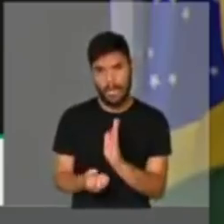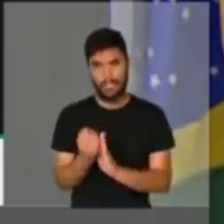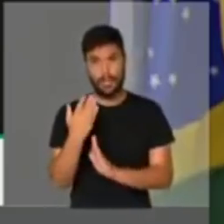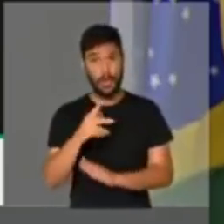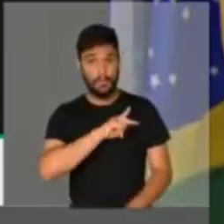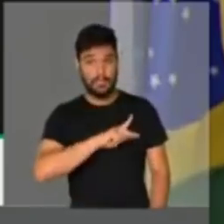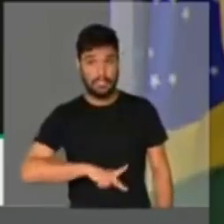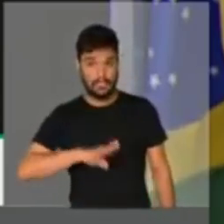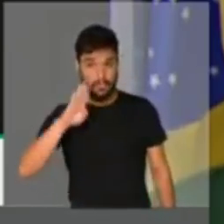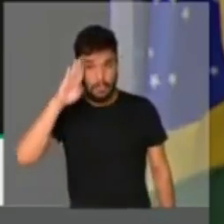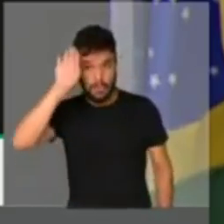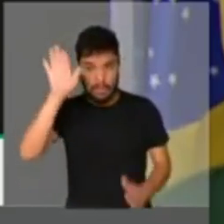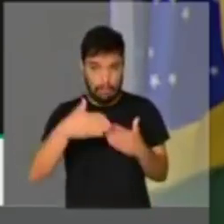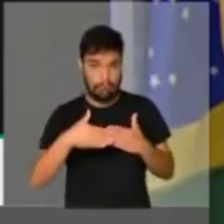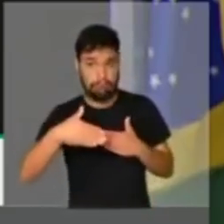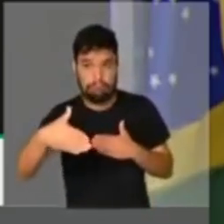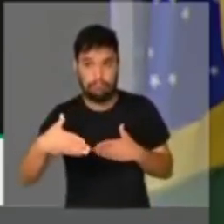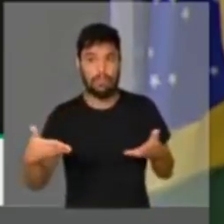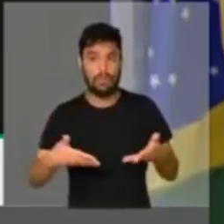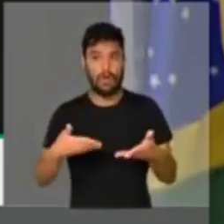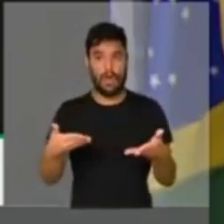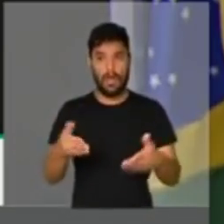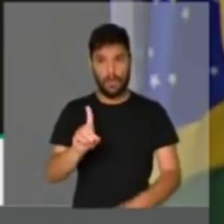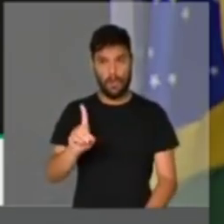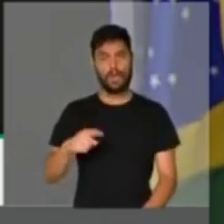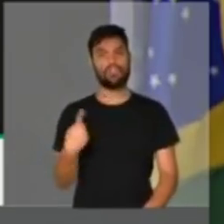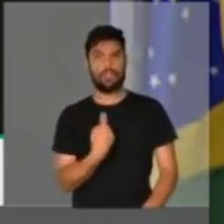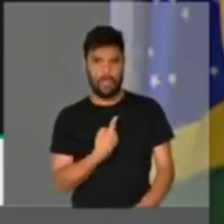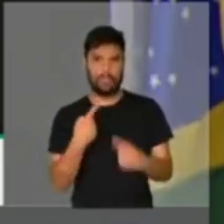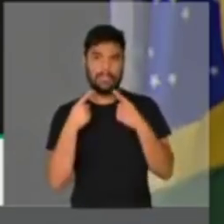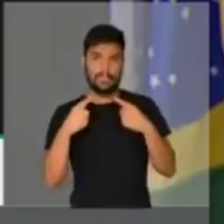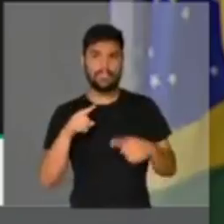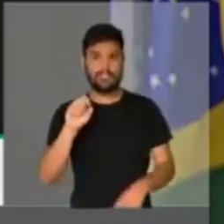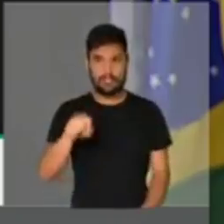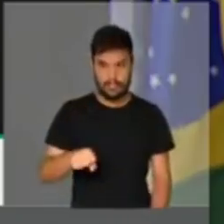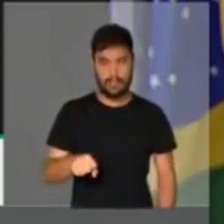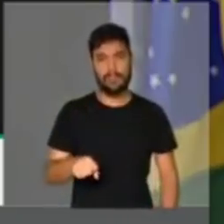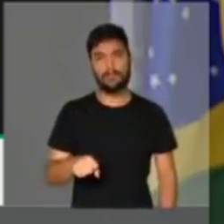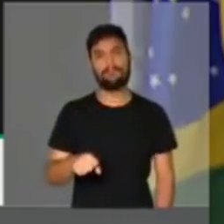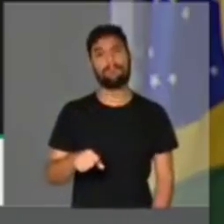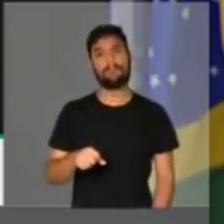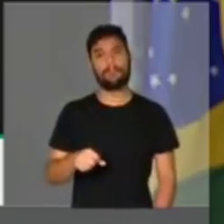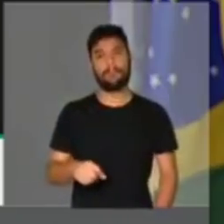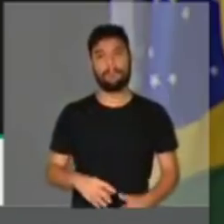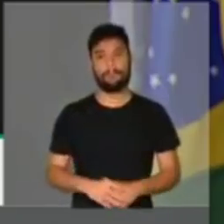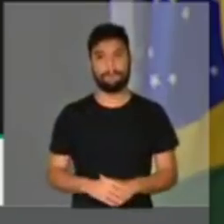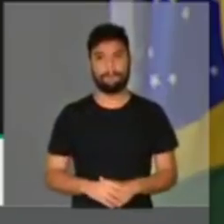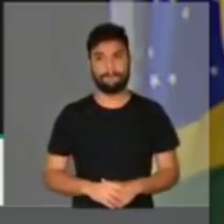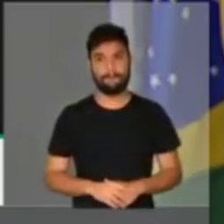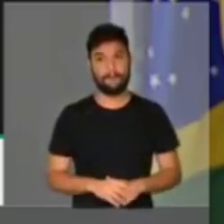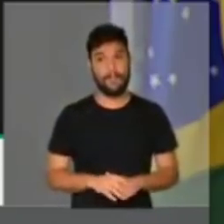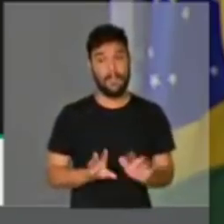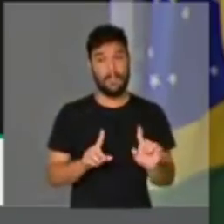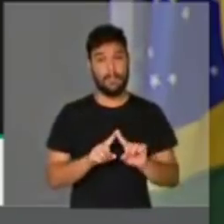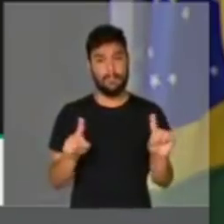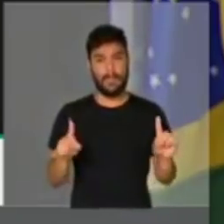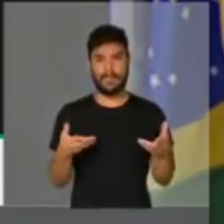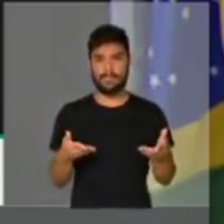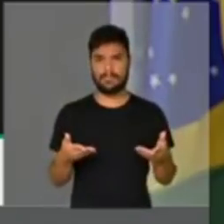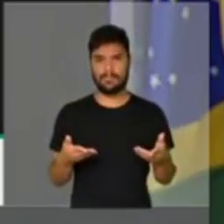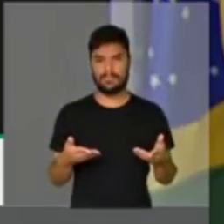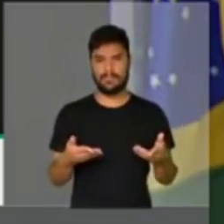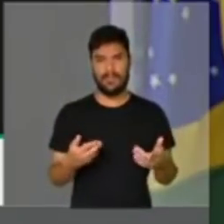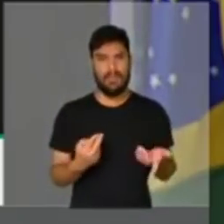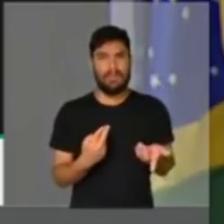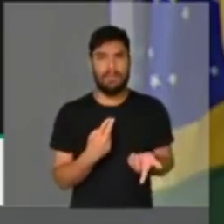Bolsonaro, por maiores as críticas que nós tenhamos a fazer ao governo, e há críticas justas a se fazer ao governo. Agora, não